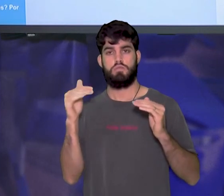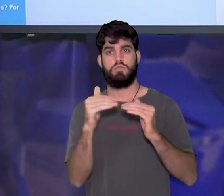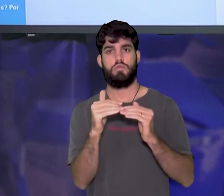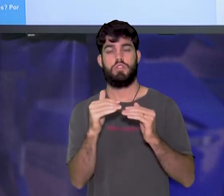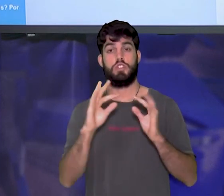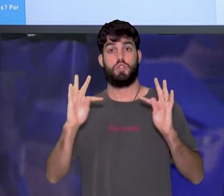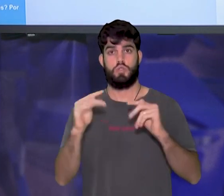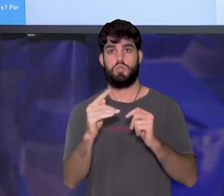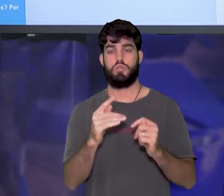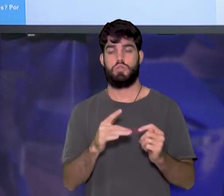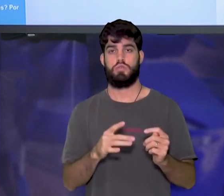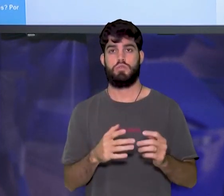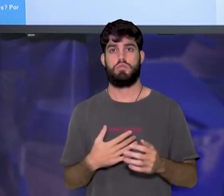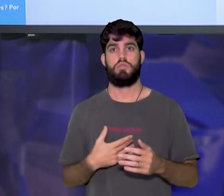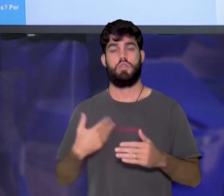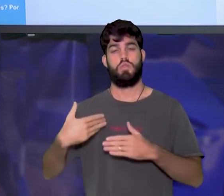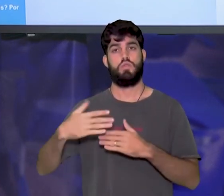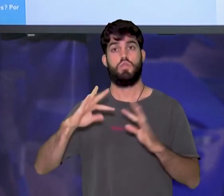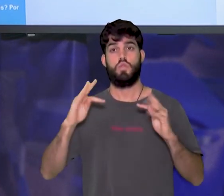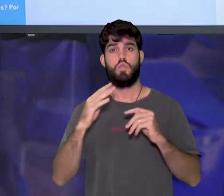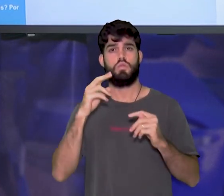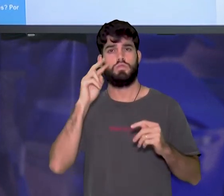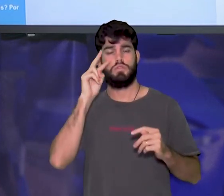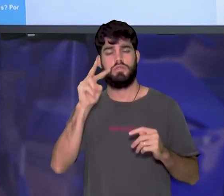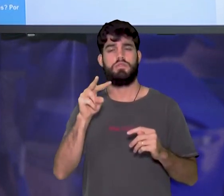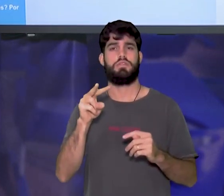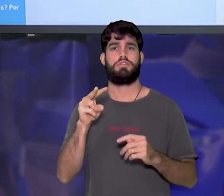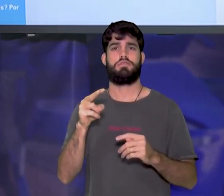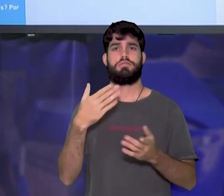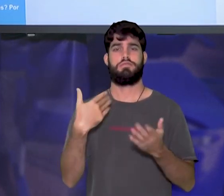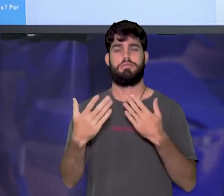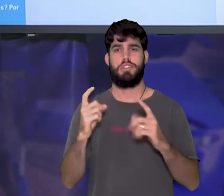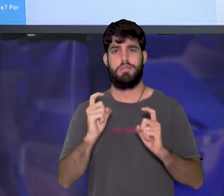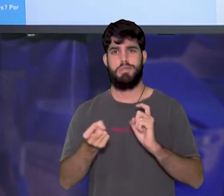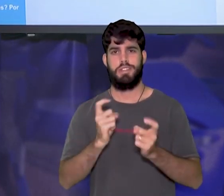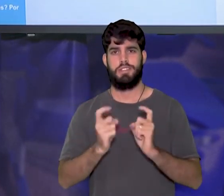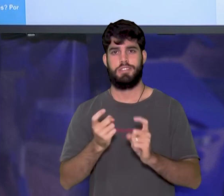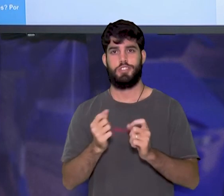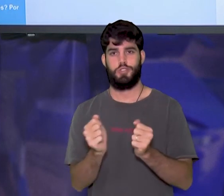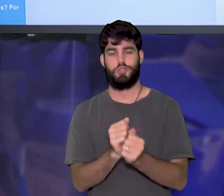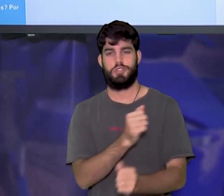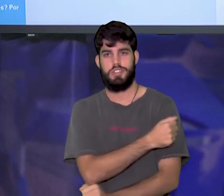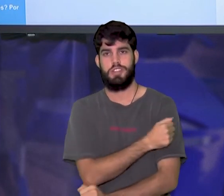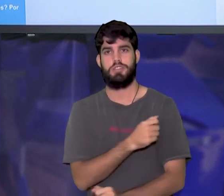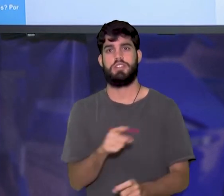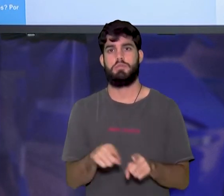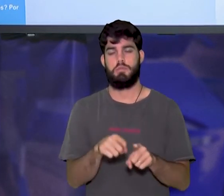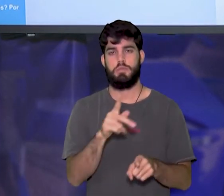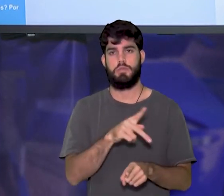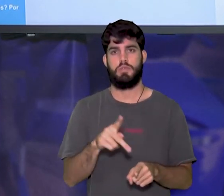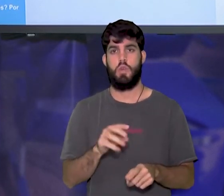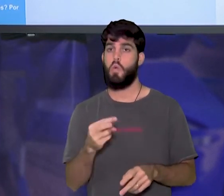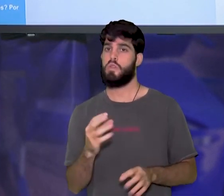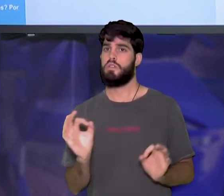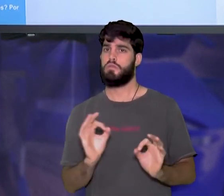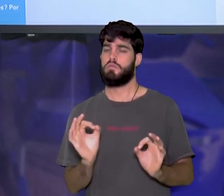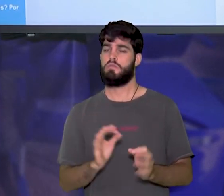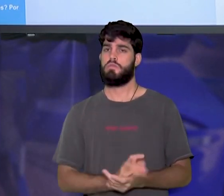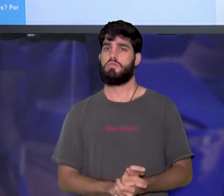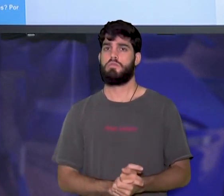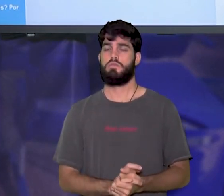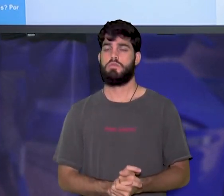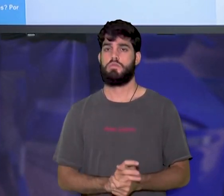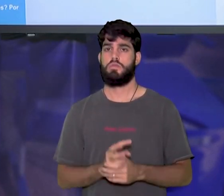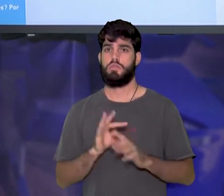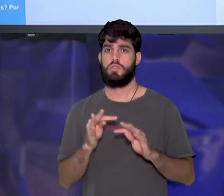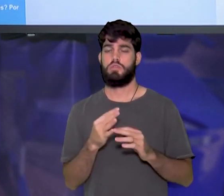você viu nesse debate, junto com os colegas e o professor, você chegou a alguma conclusão? Ou não? Então, todas